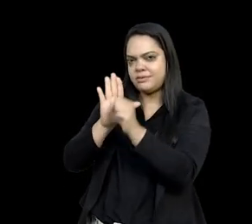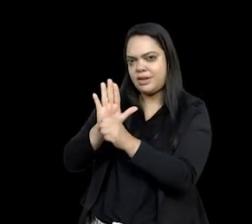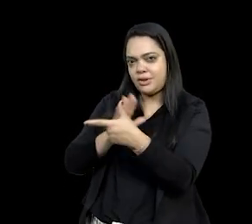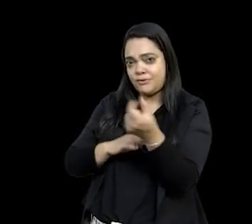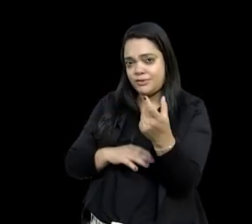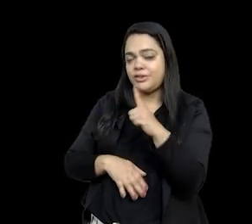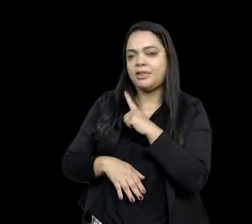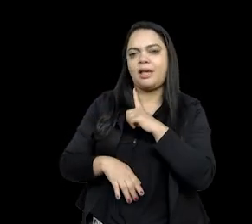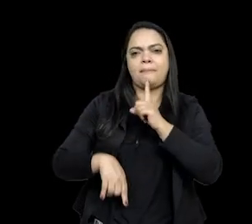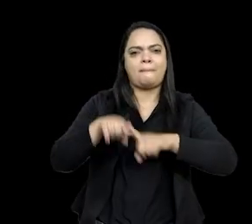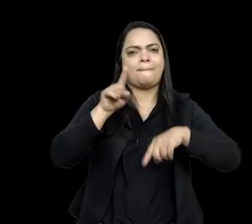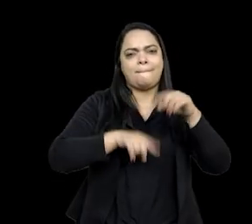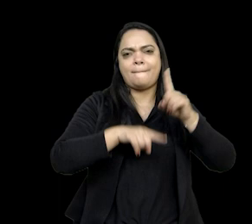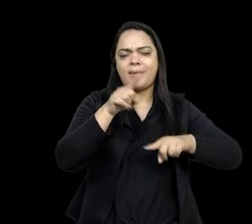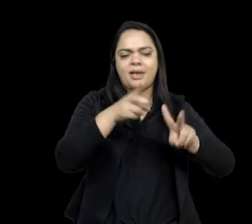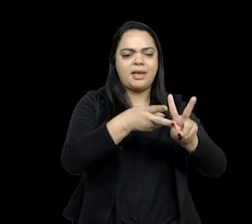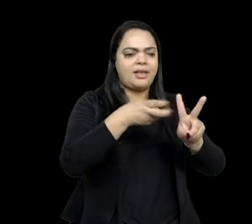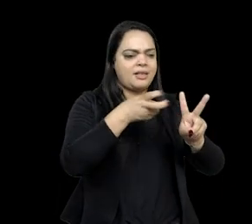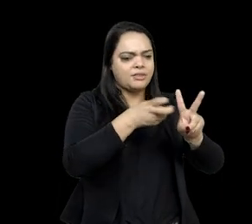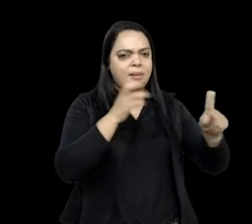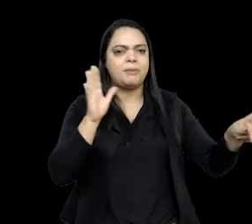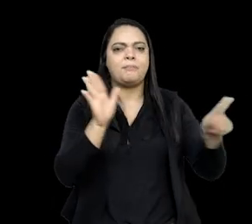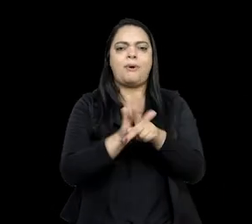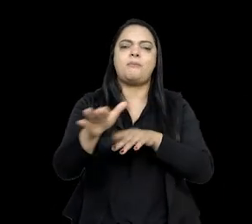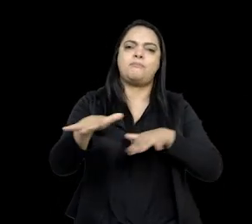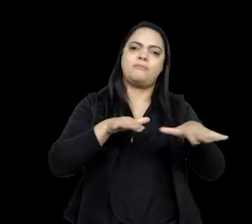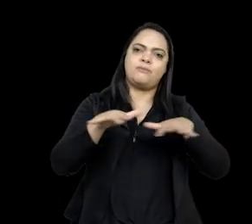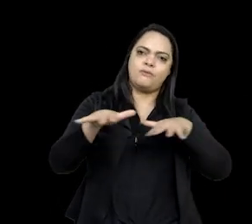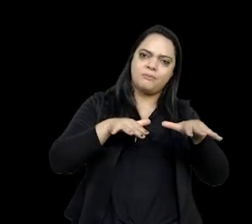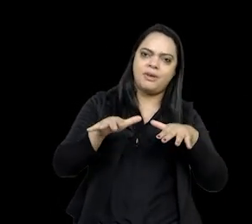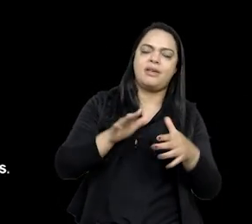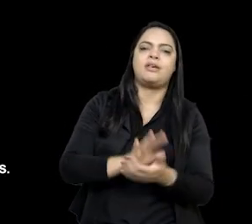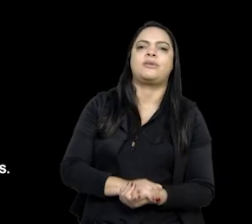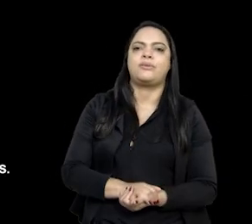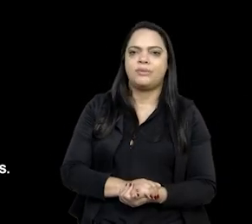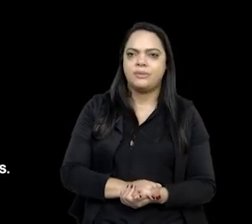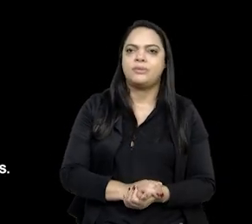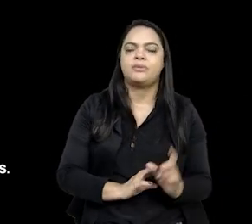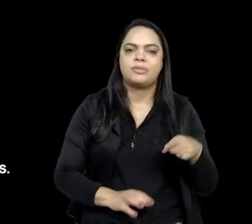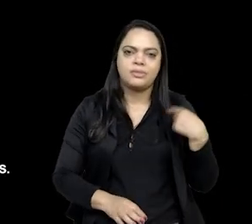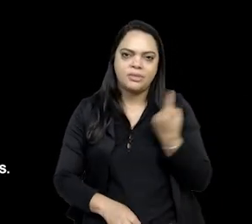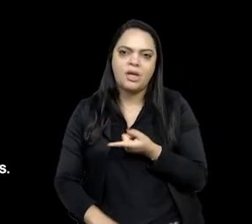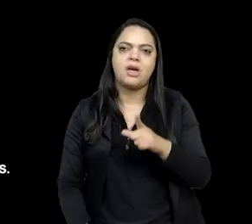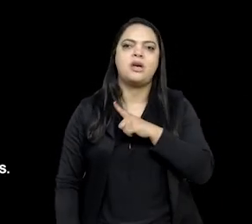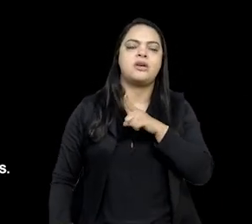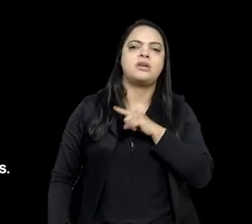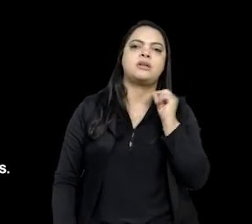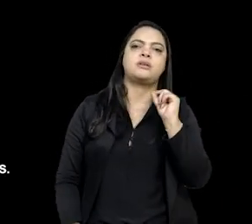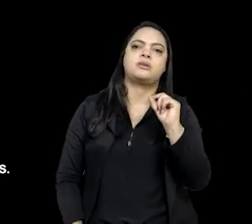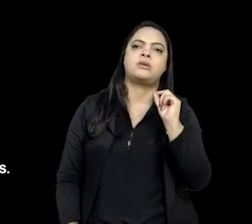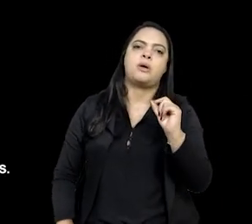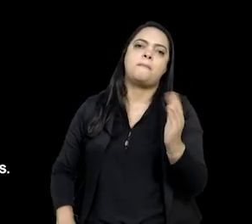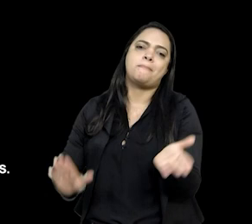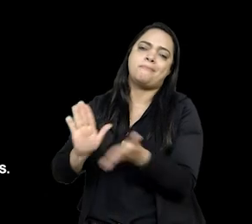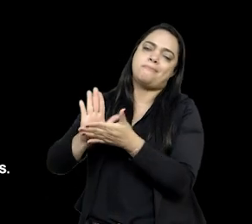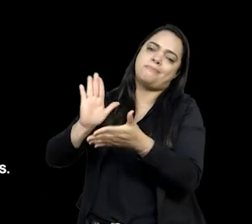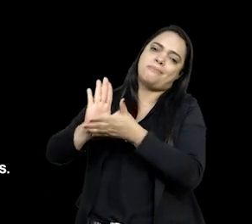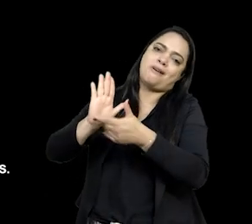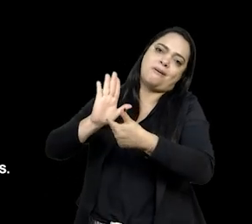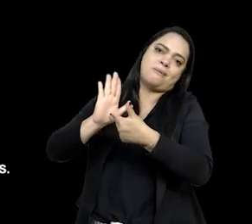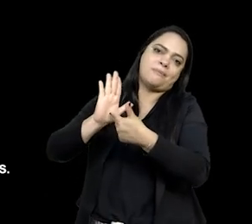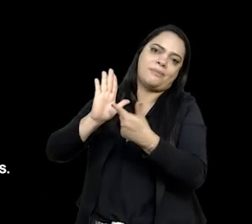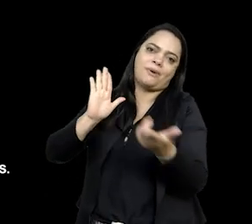material indígena feita pelo próprio movimento indígena, então, a gente tem, desde propostas de